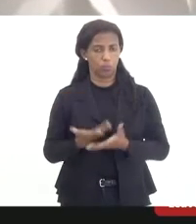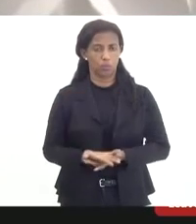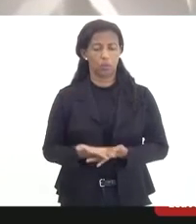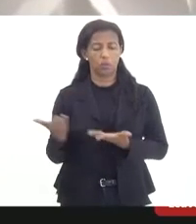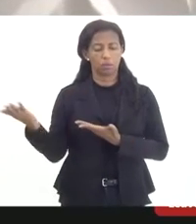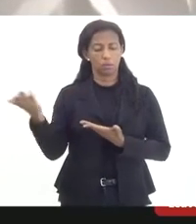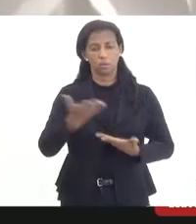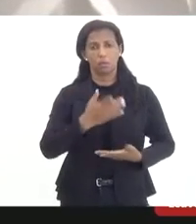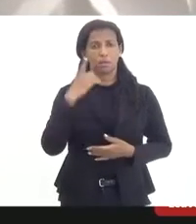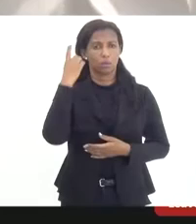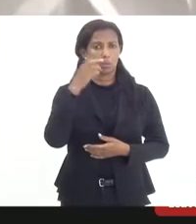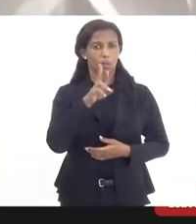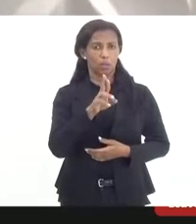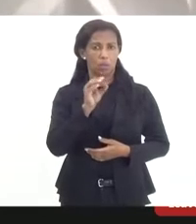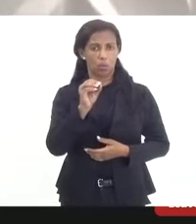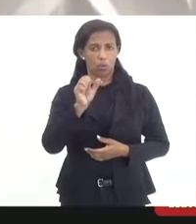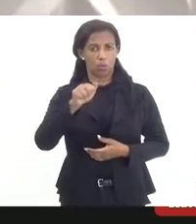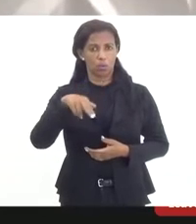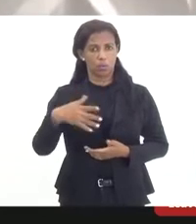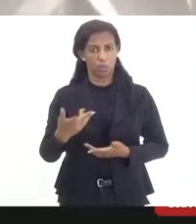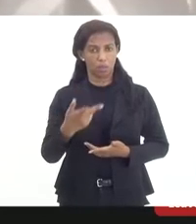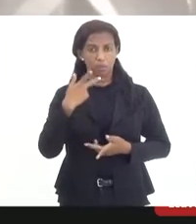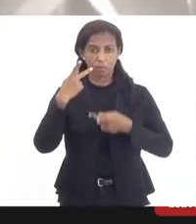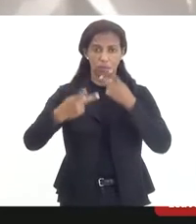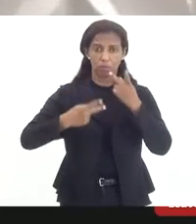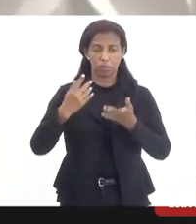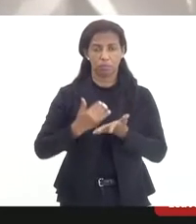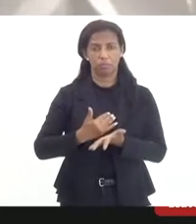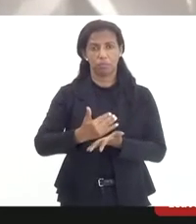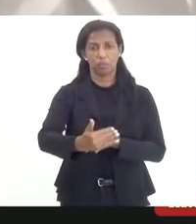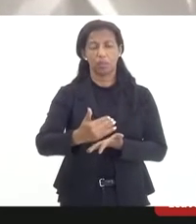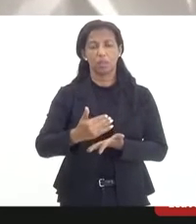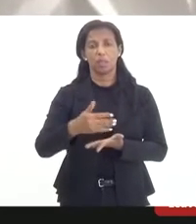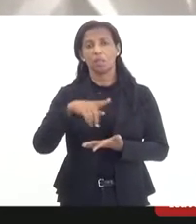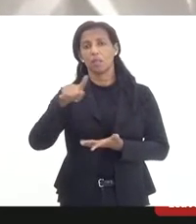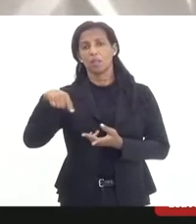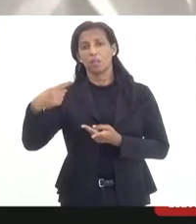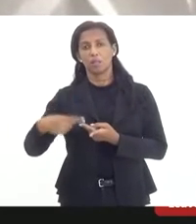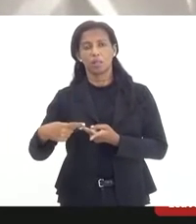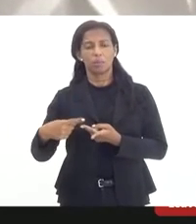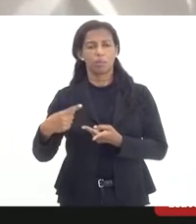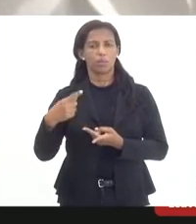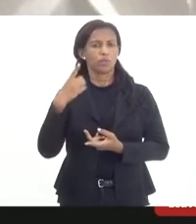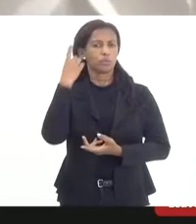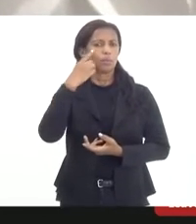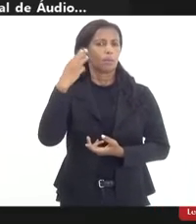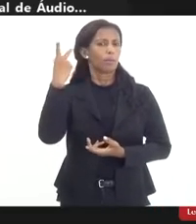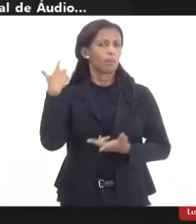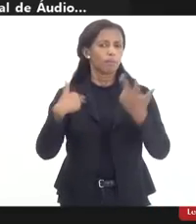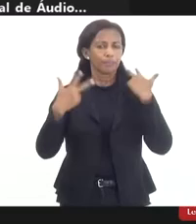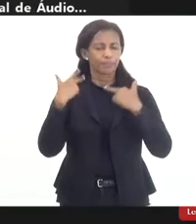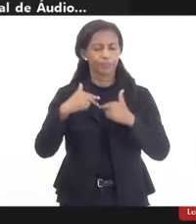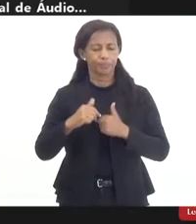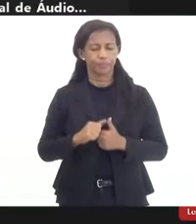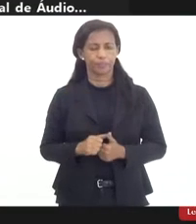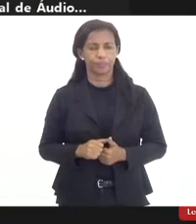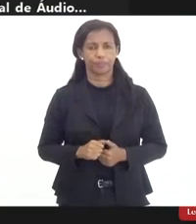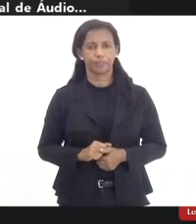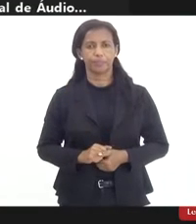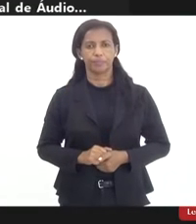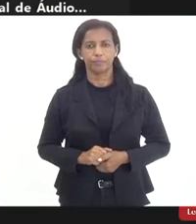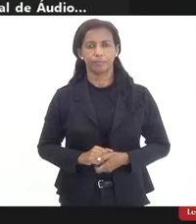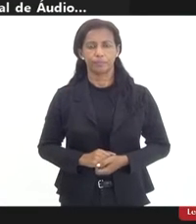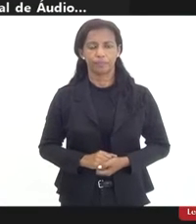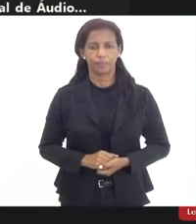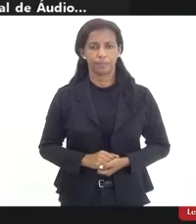para a deputada Rosane Félix, para as suas considerações iniciais, em seguida para o deputado Marcelo Cabelereiro. Deputada Rosane